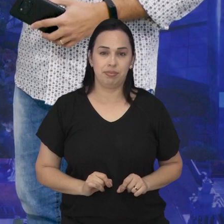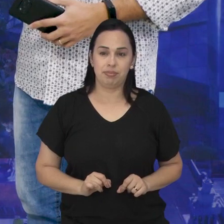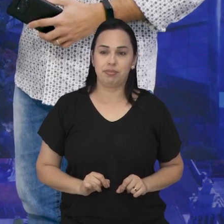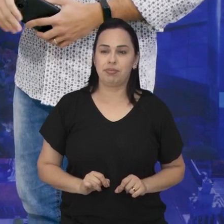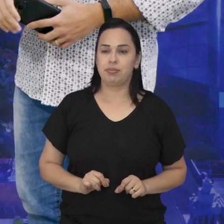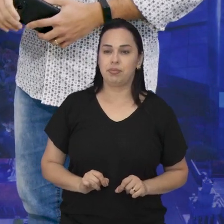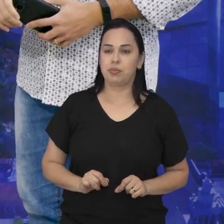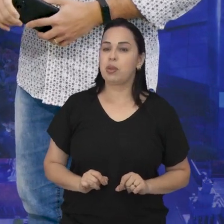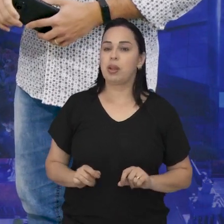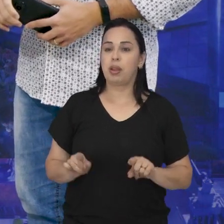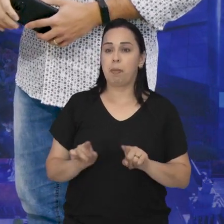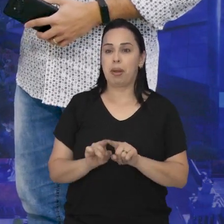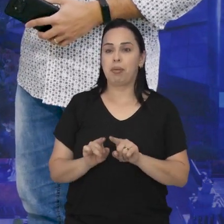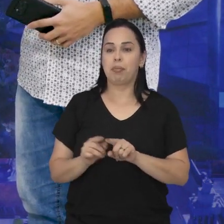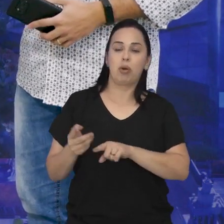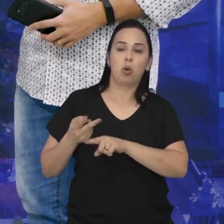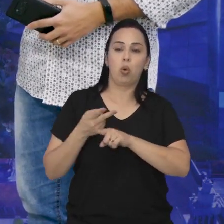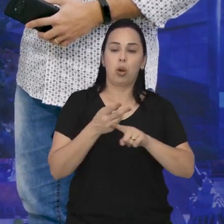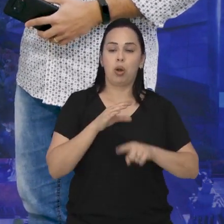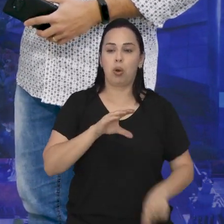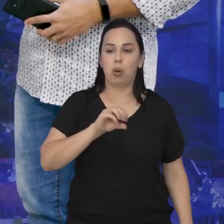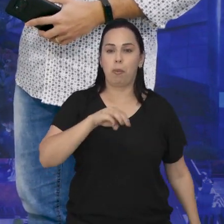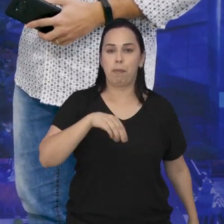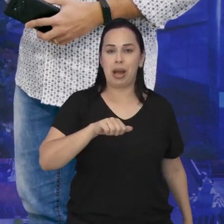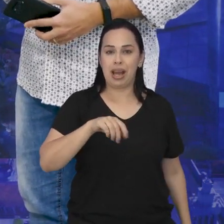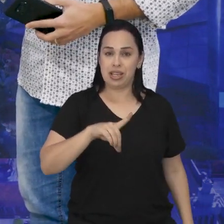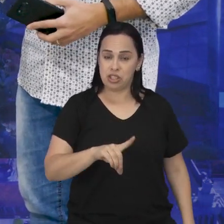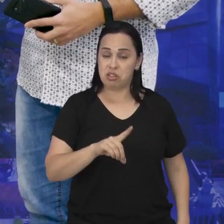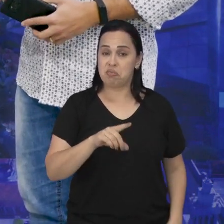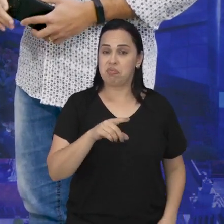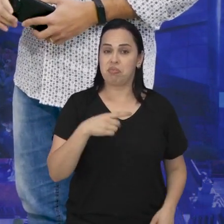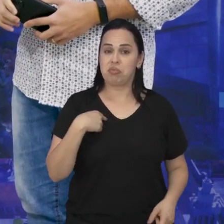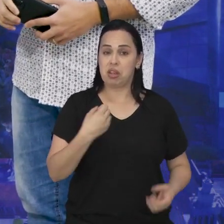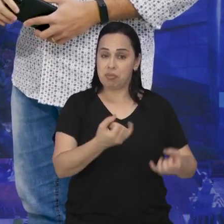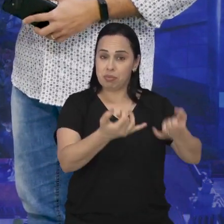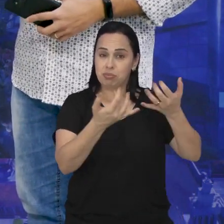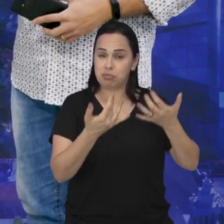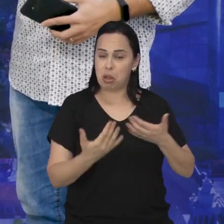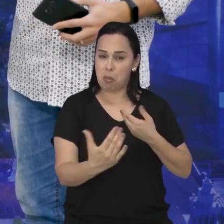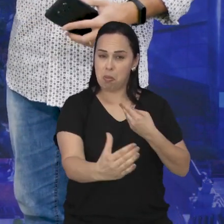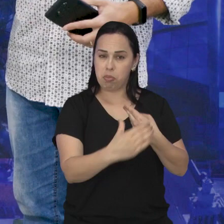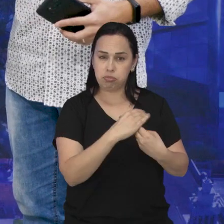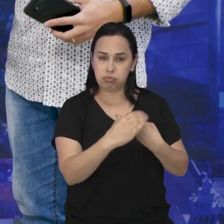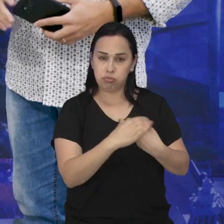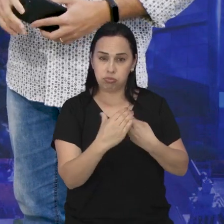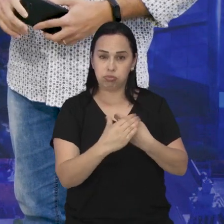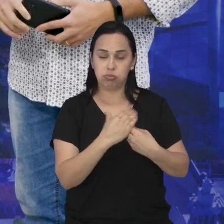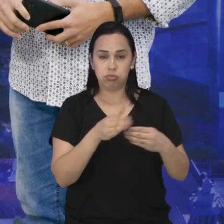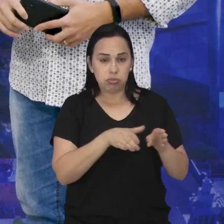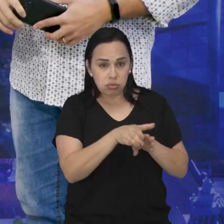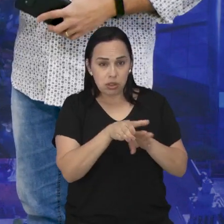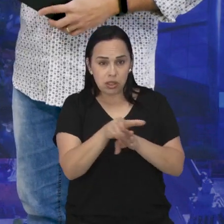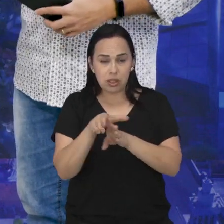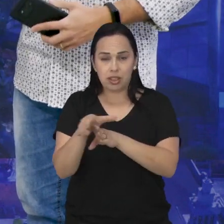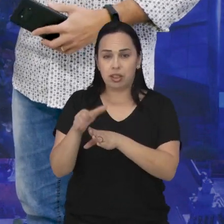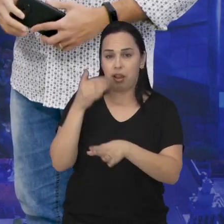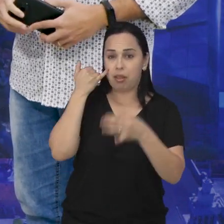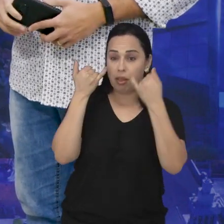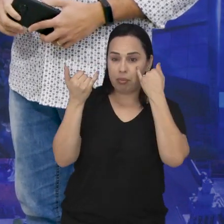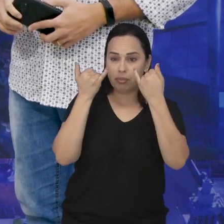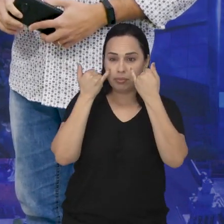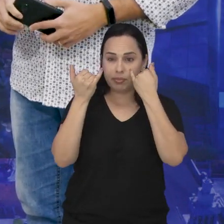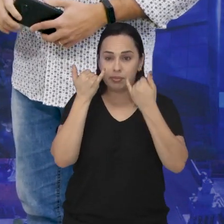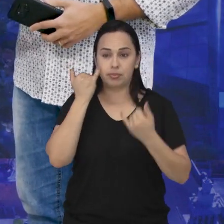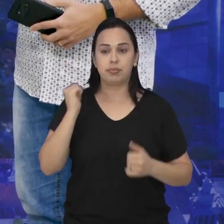procurar o COMAD pode ser bastante interessante em termos orientativos, para ter